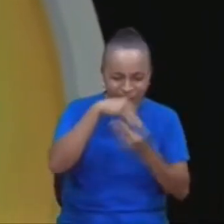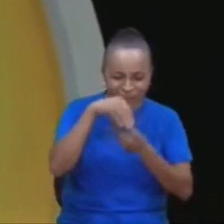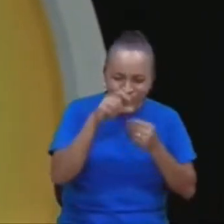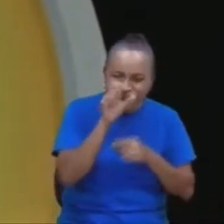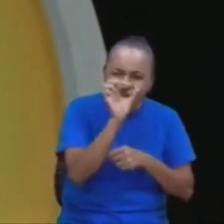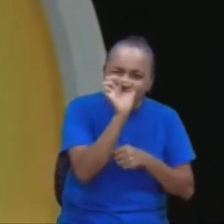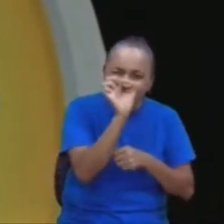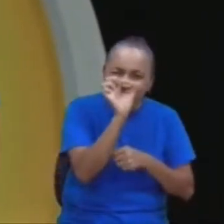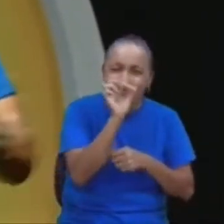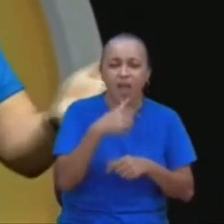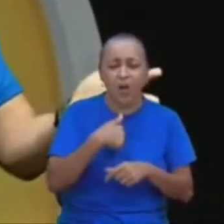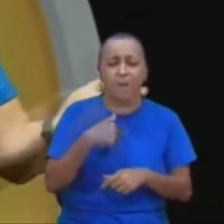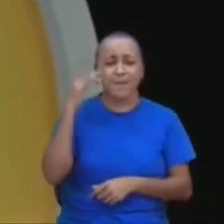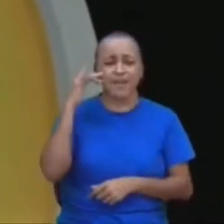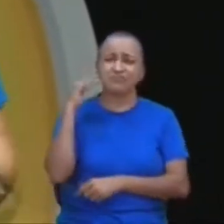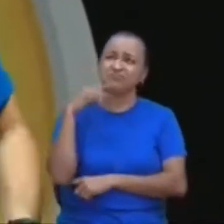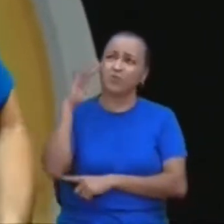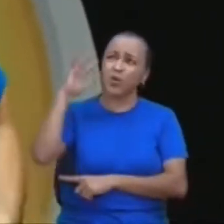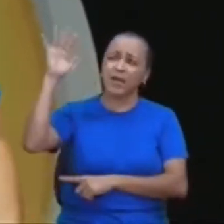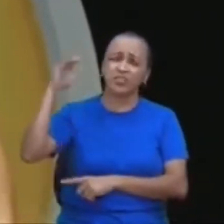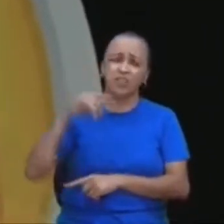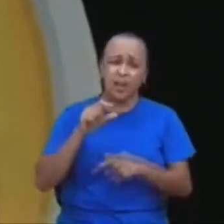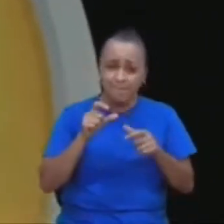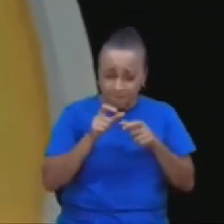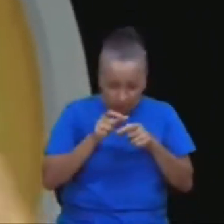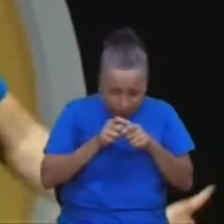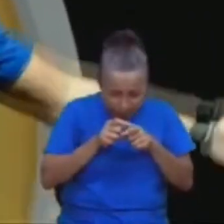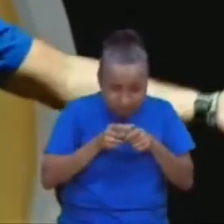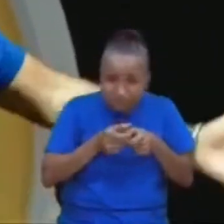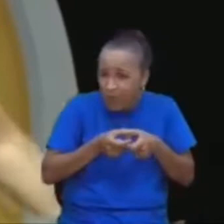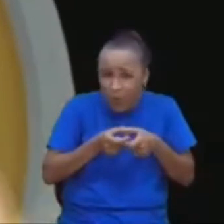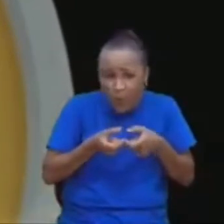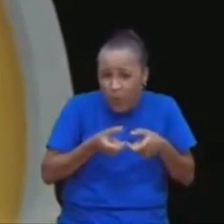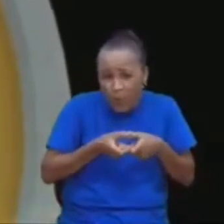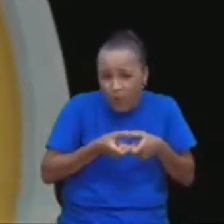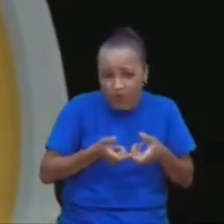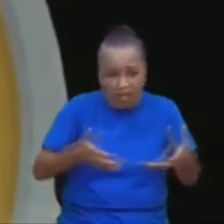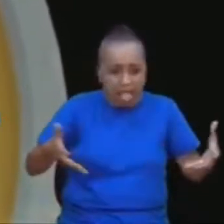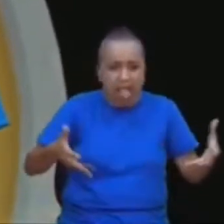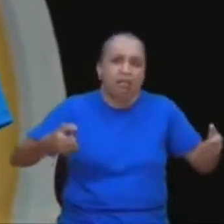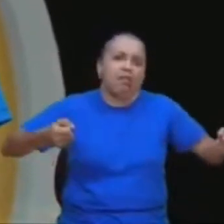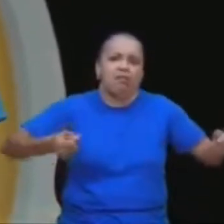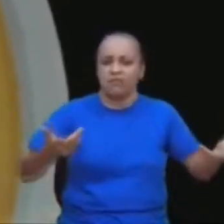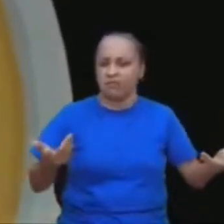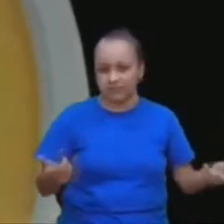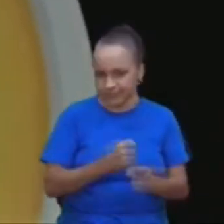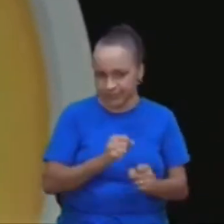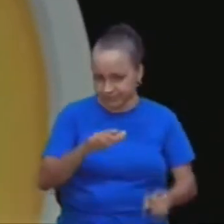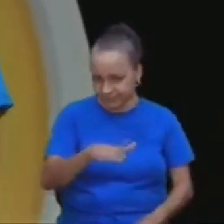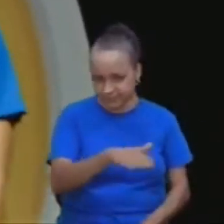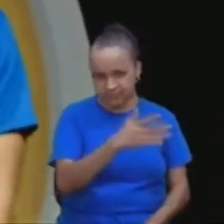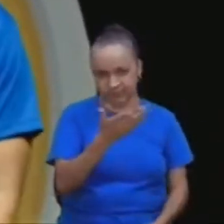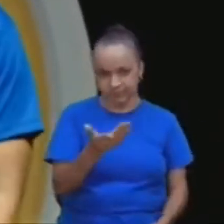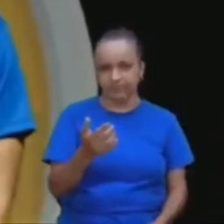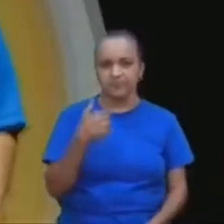pequenininho, assim, né? Isso que eu penso, a merendinha dele, ali numa coisinha, porque ele já levava coisa grande, e sabe,